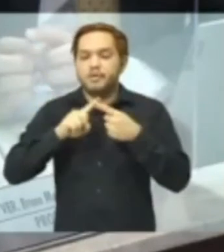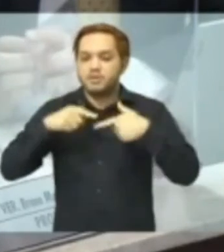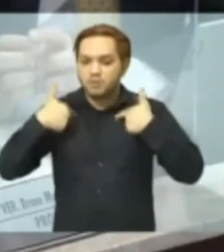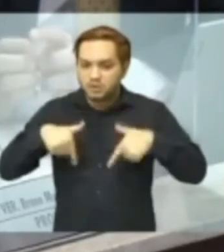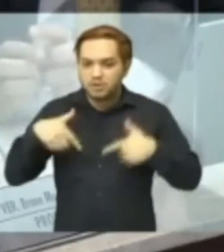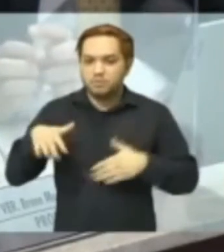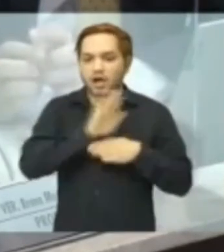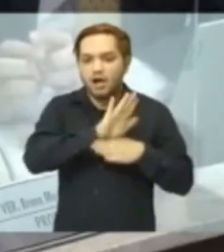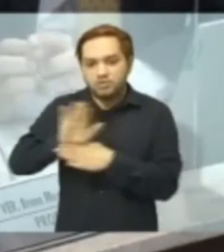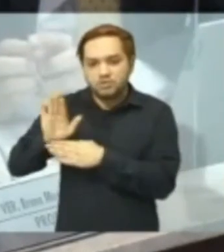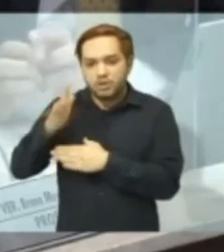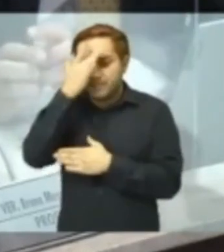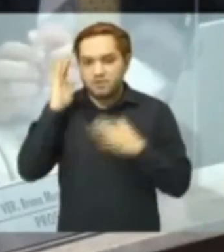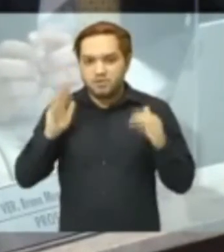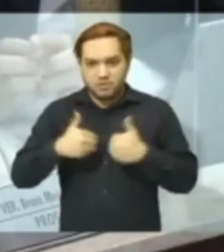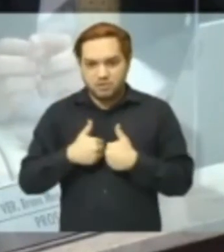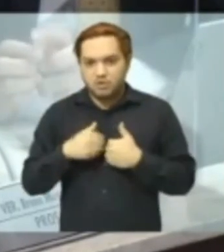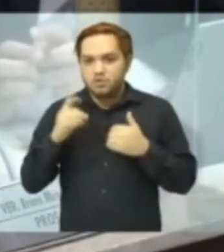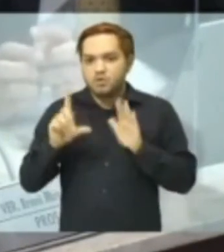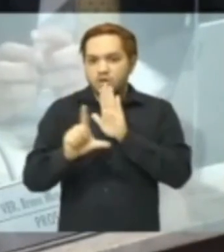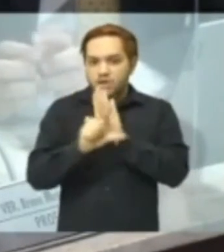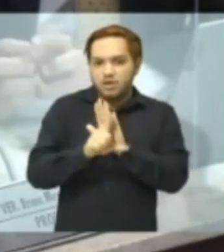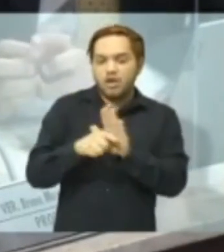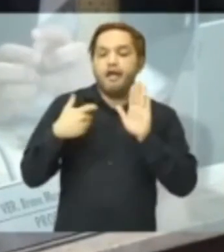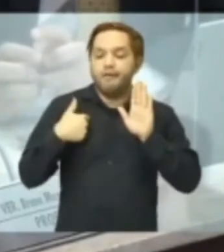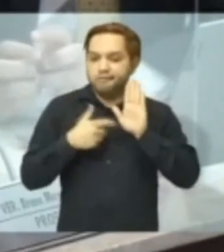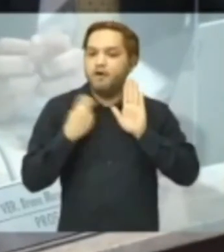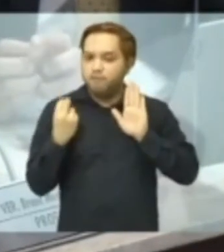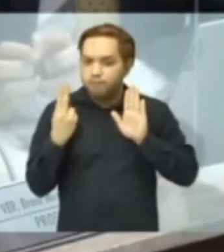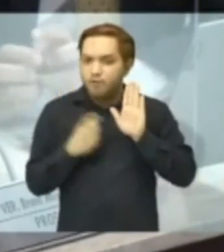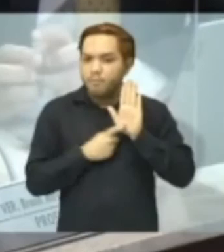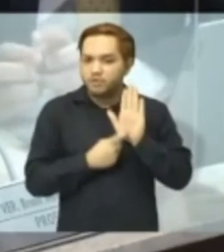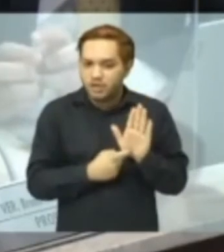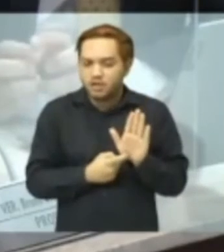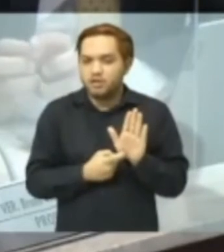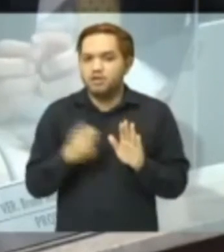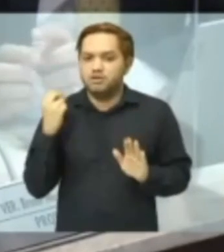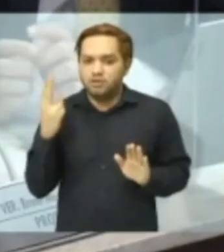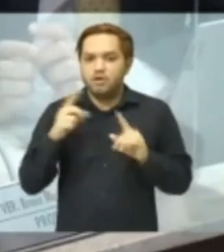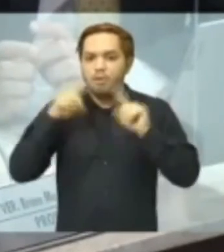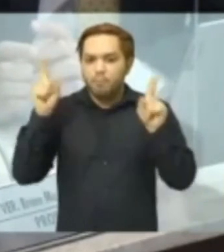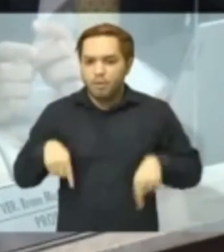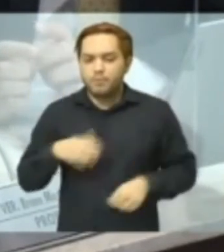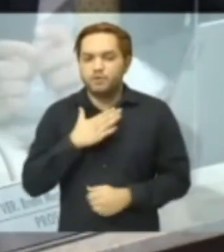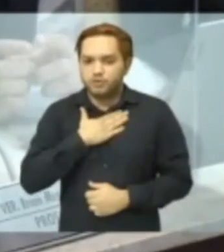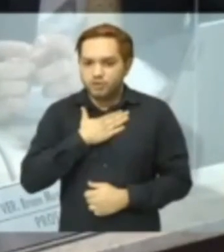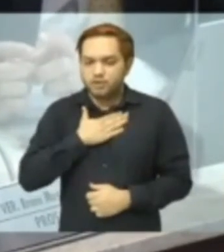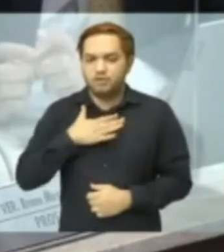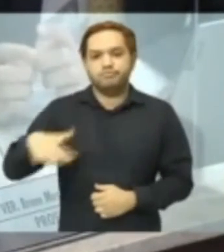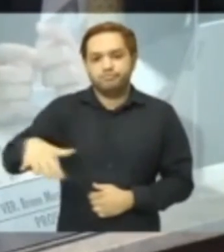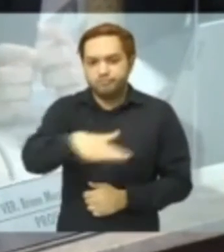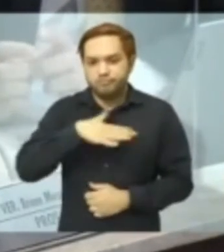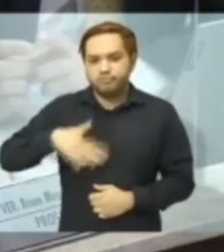para beneficiar os autistas, não só nas minhas leis. Vou mostrar aqui, vou mostrar, vereador Adair, o projeto que eu estou fazendo na minha região, não serve